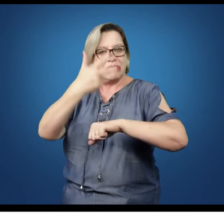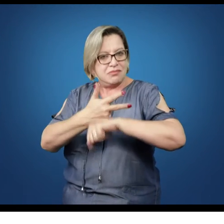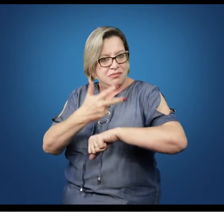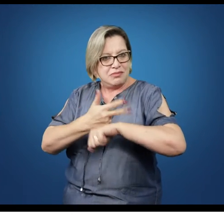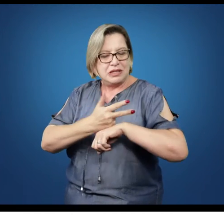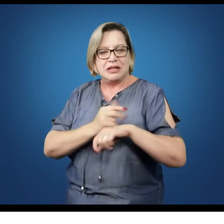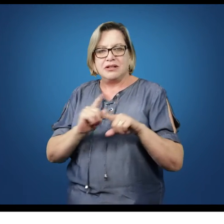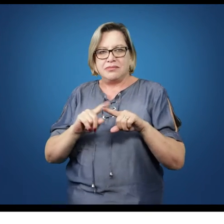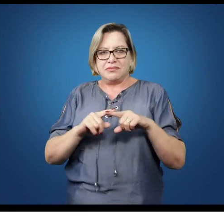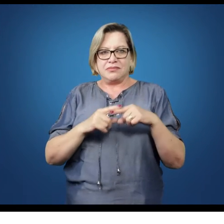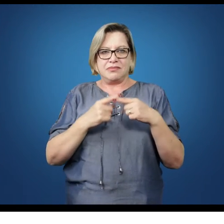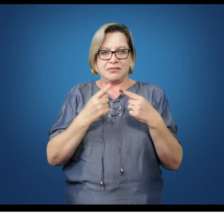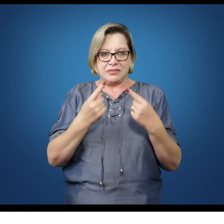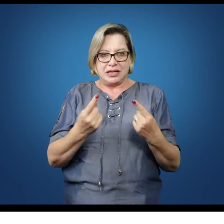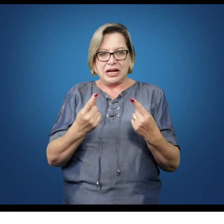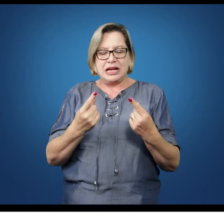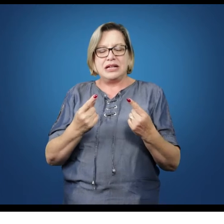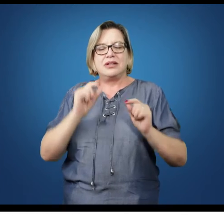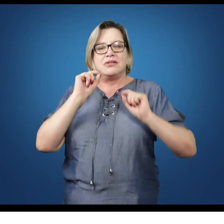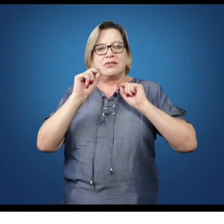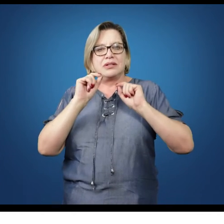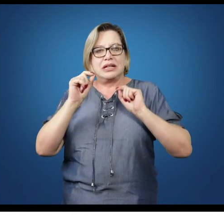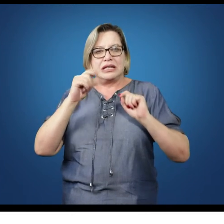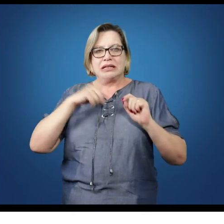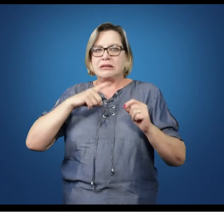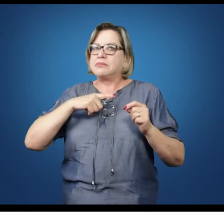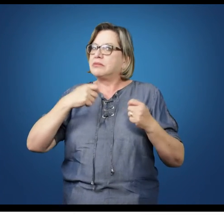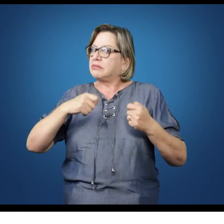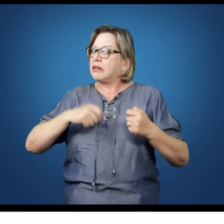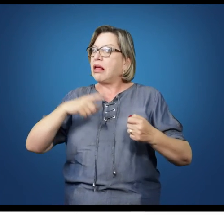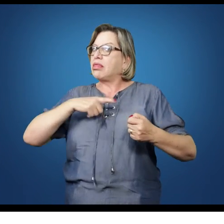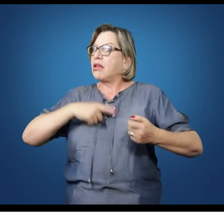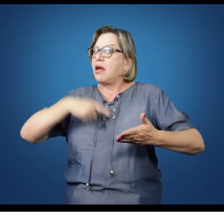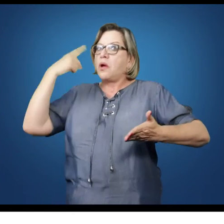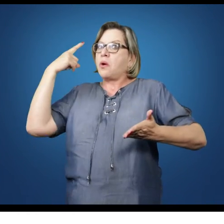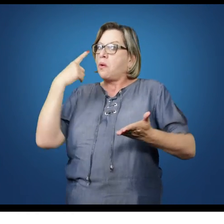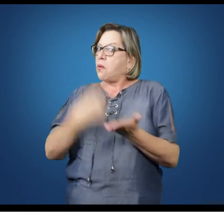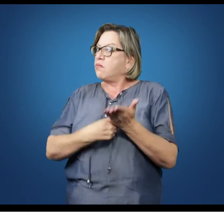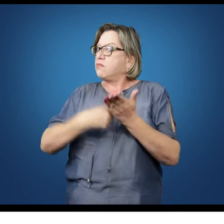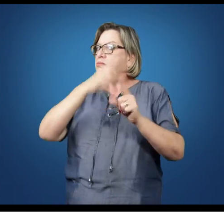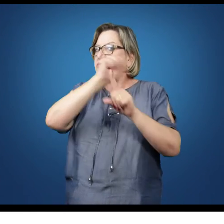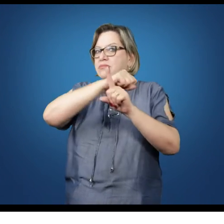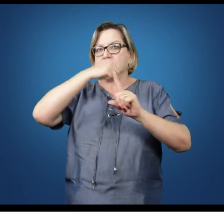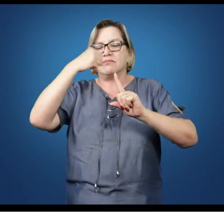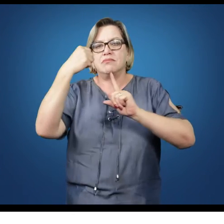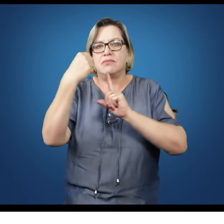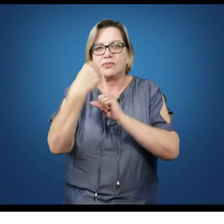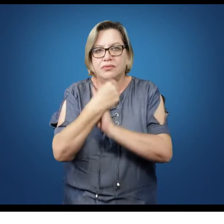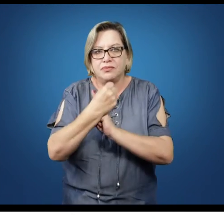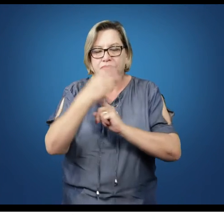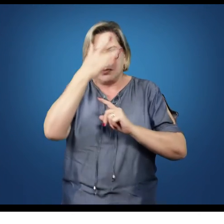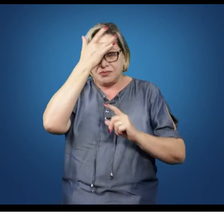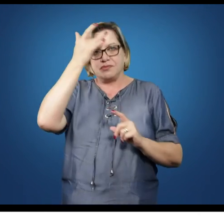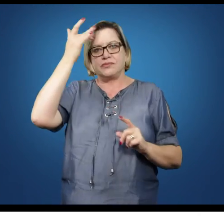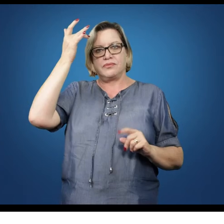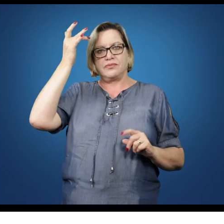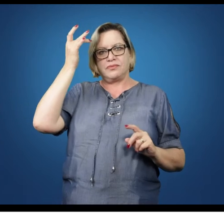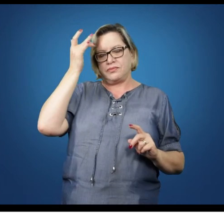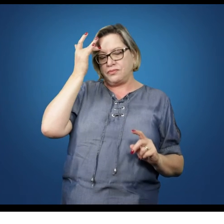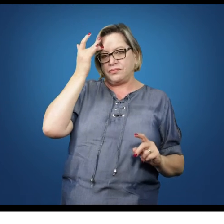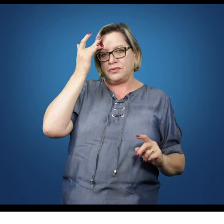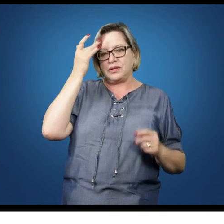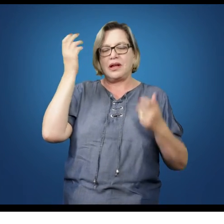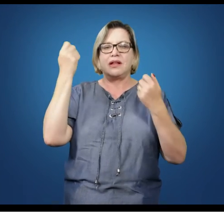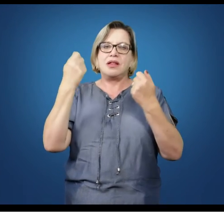mas é, acima de tudo, ter o compromisso, principalmente social, com o público que